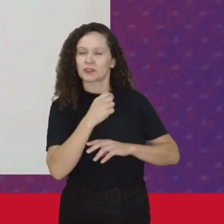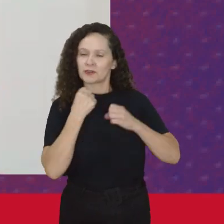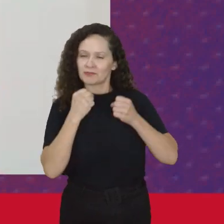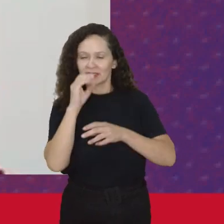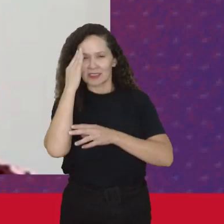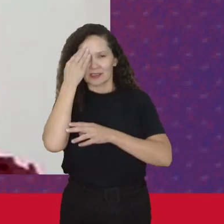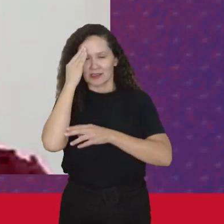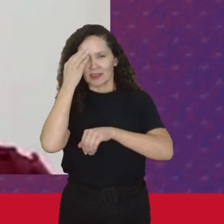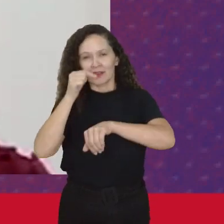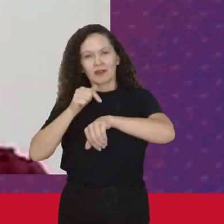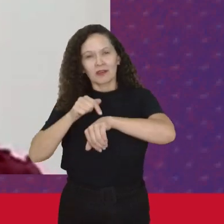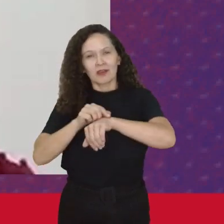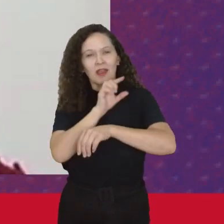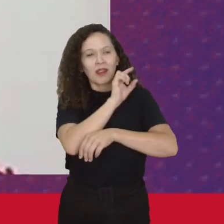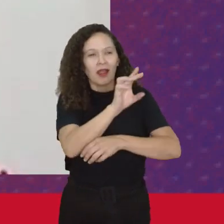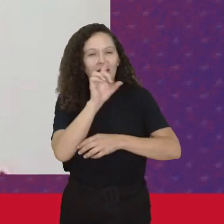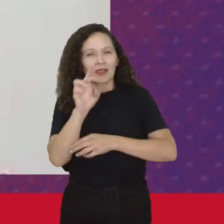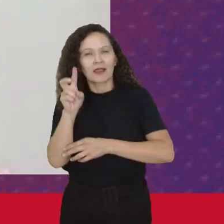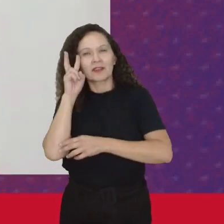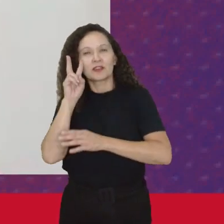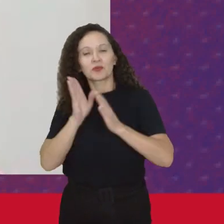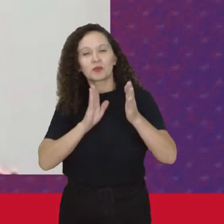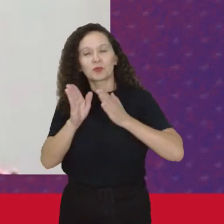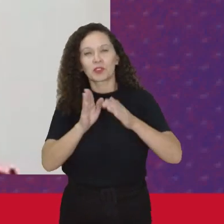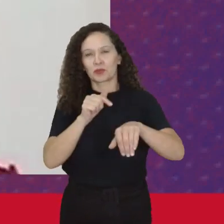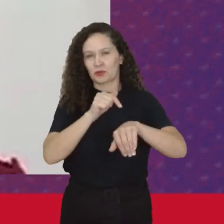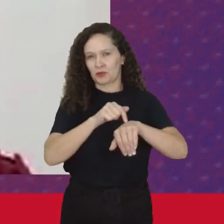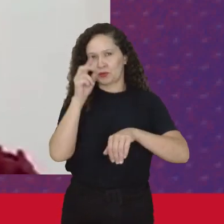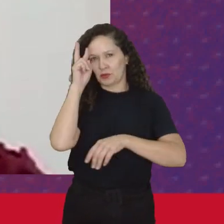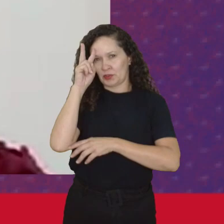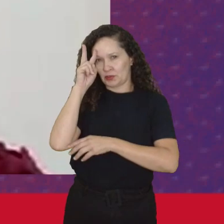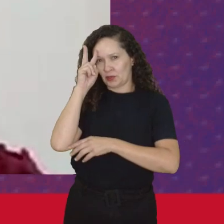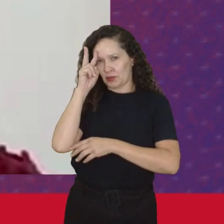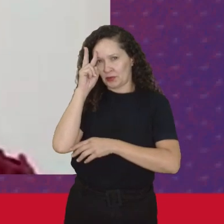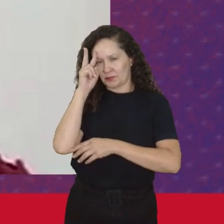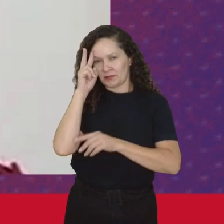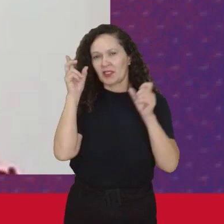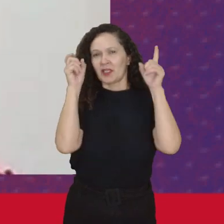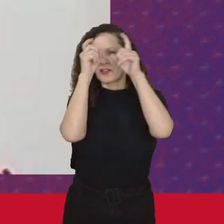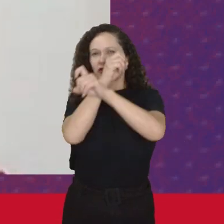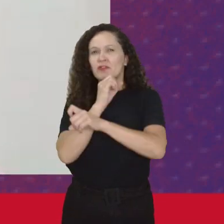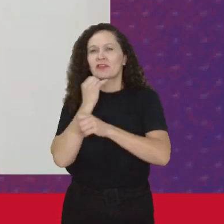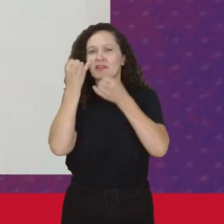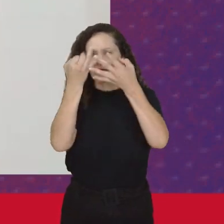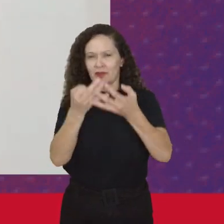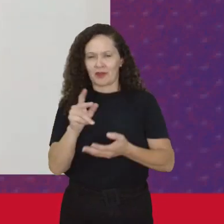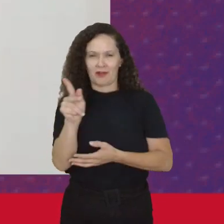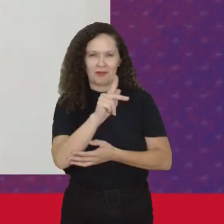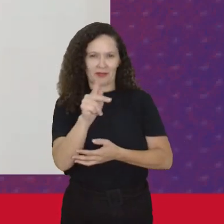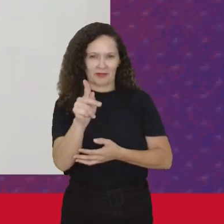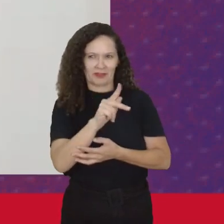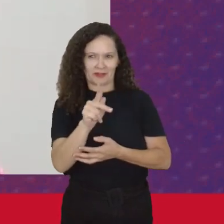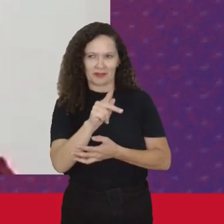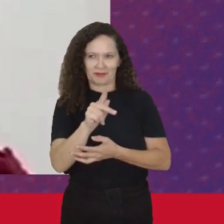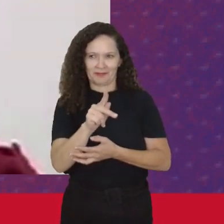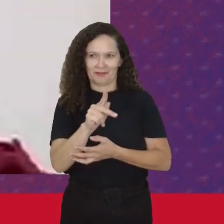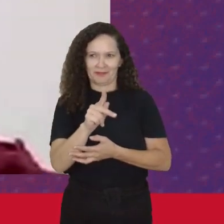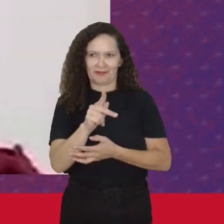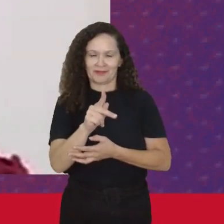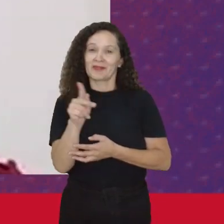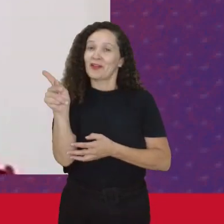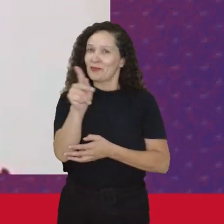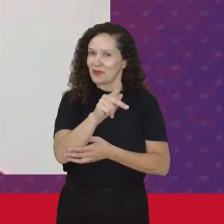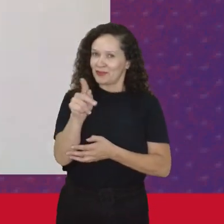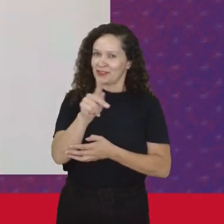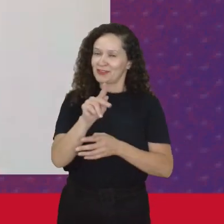Cada momento Histórico É É difícil Falar Sobre o a professora Diz Na frente Da professora